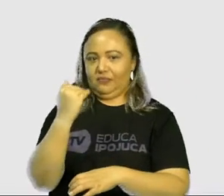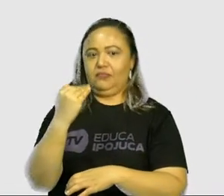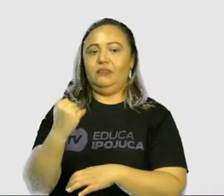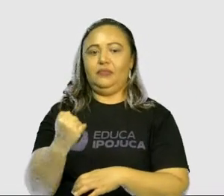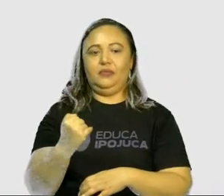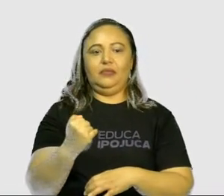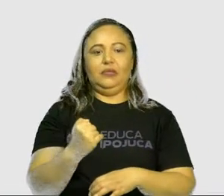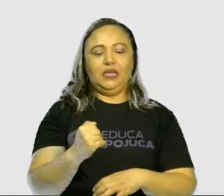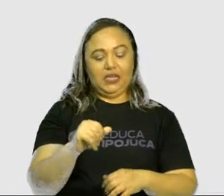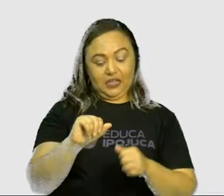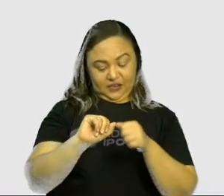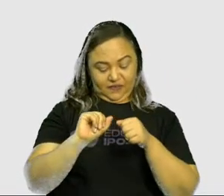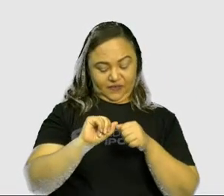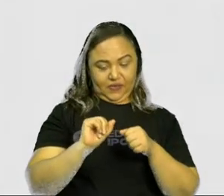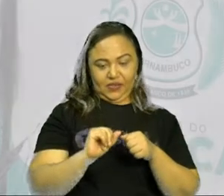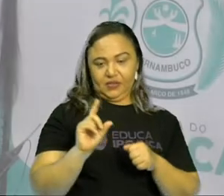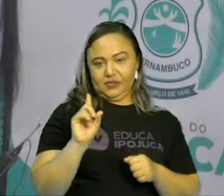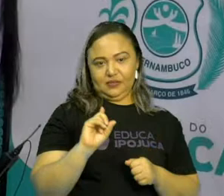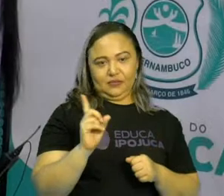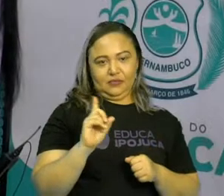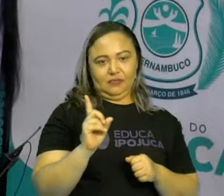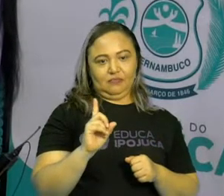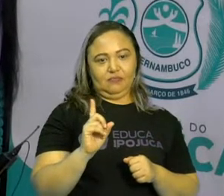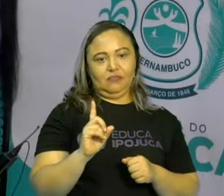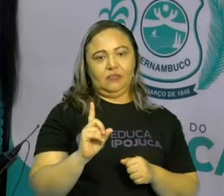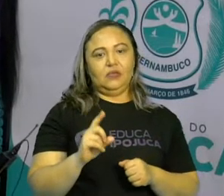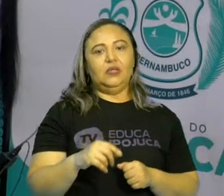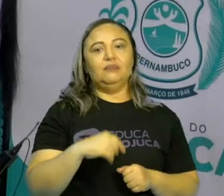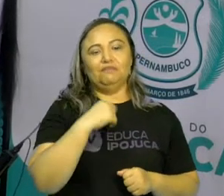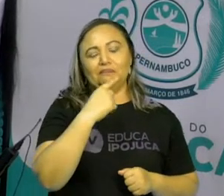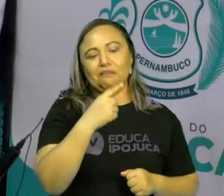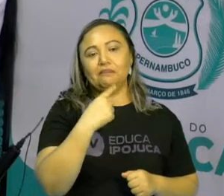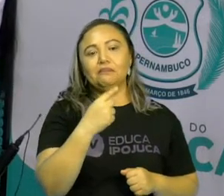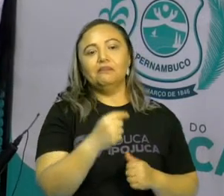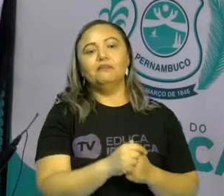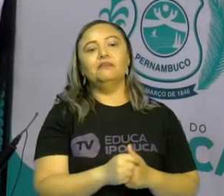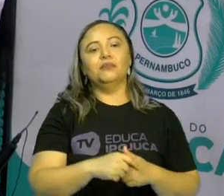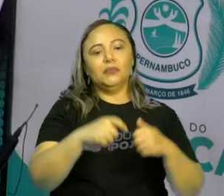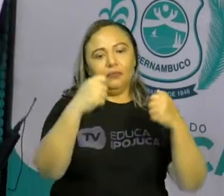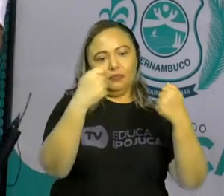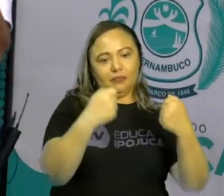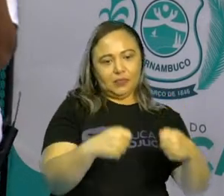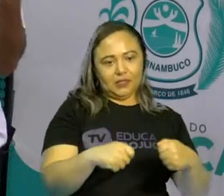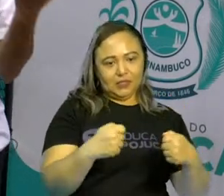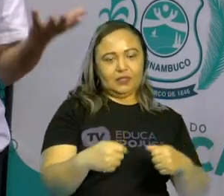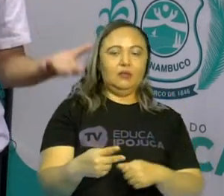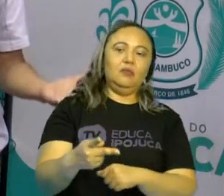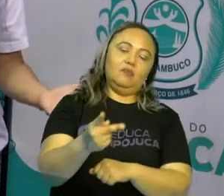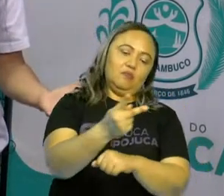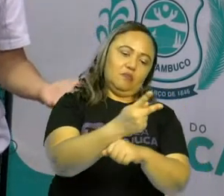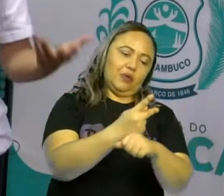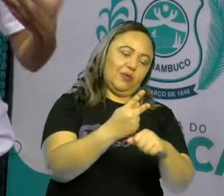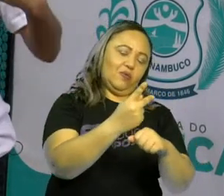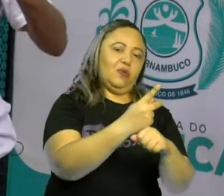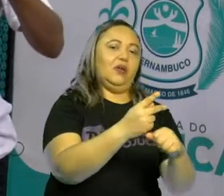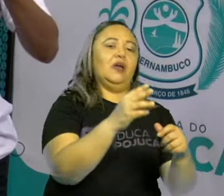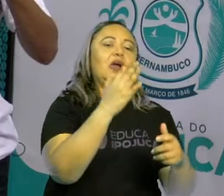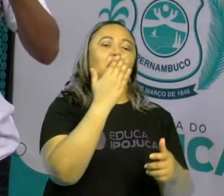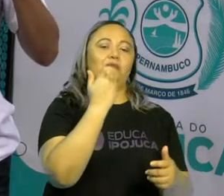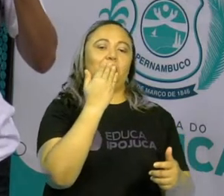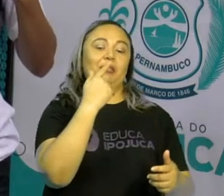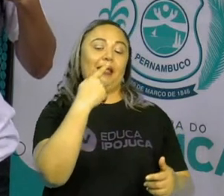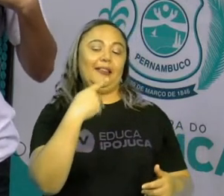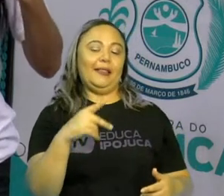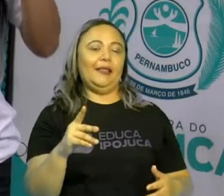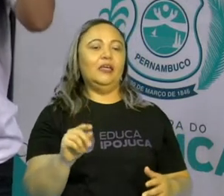alimento. Então, se eles não são capazes de produzir o seu próprio alimento, então